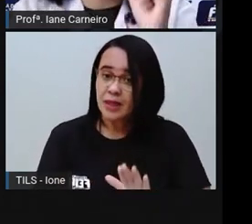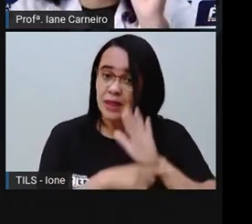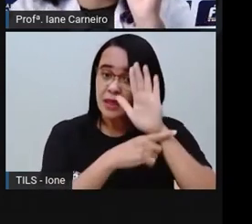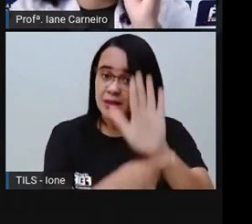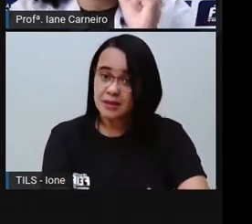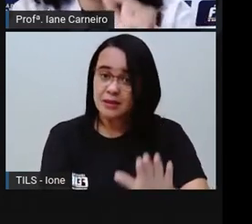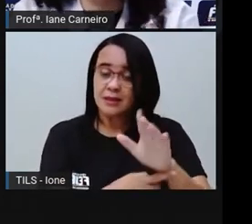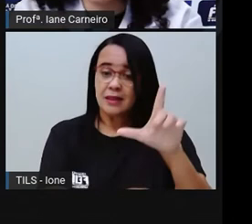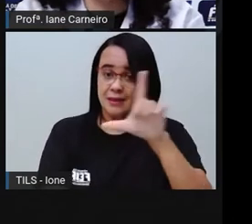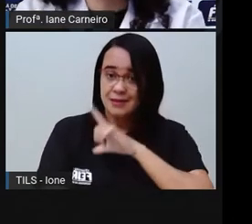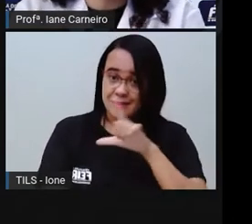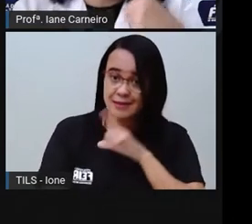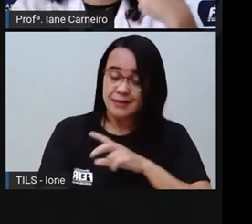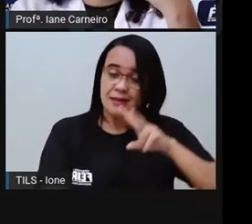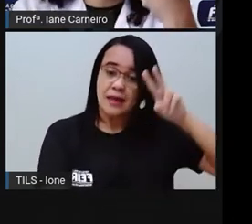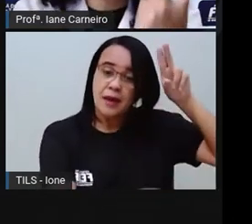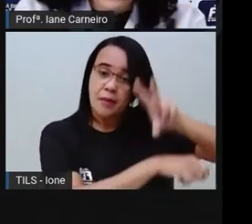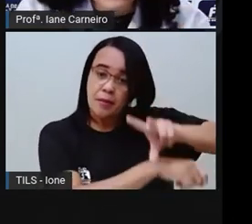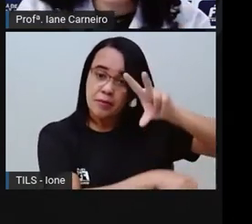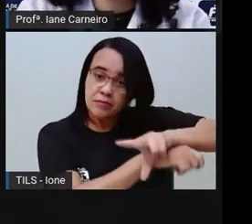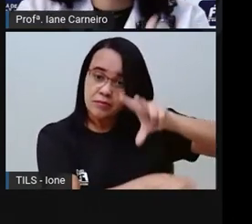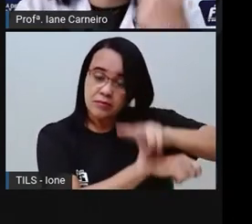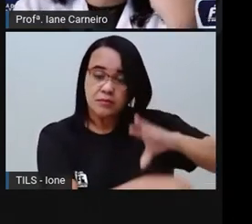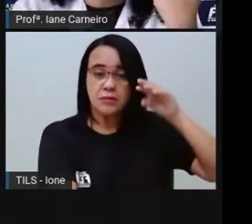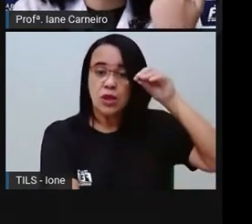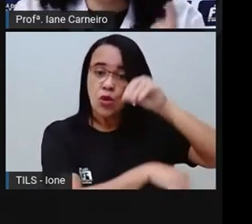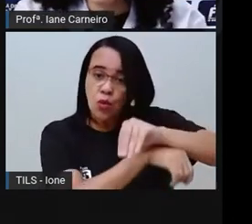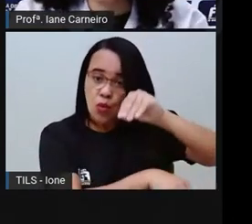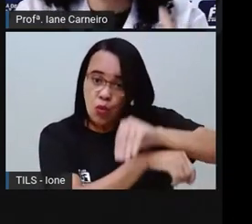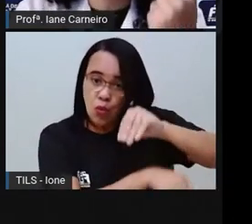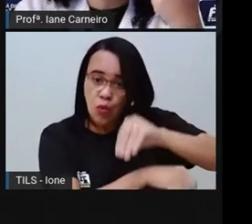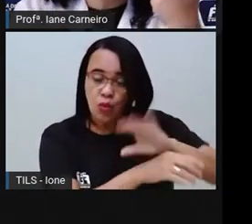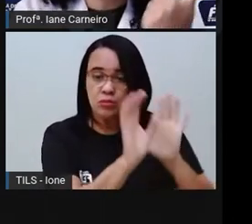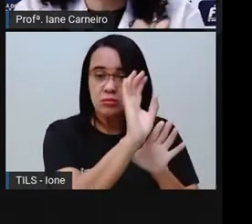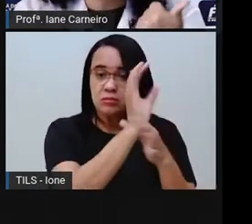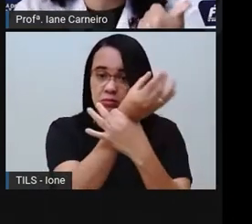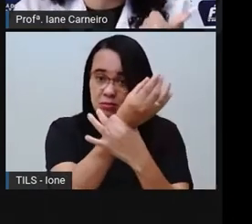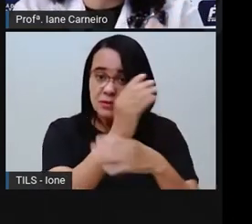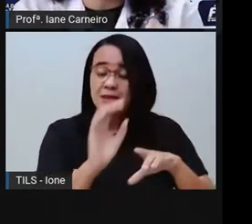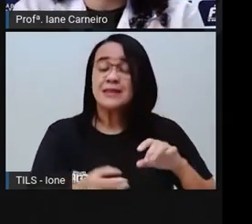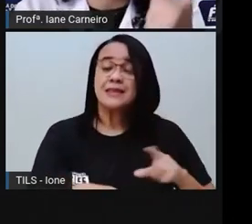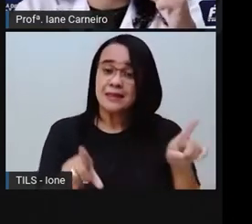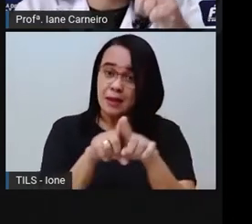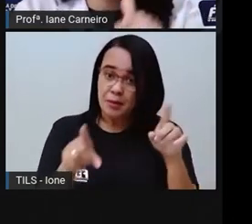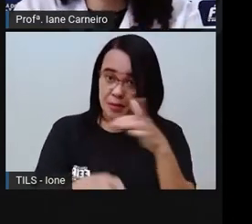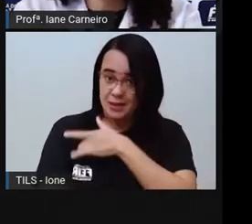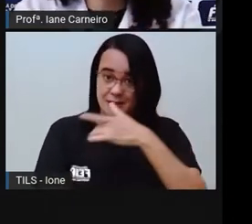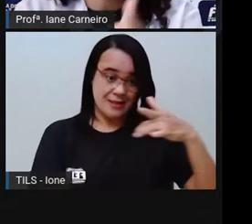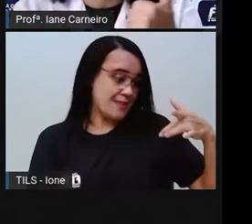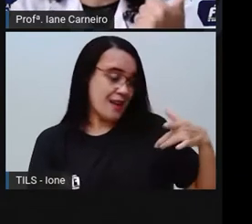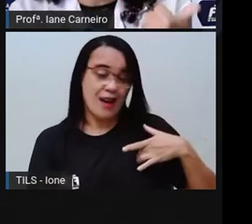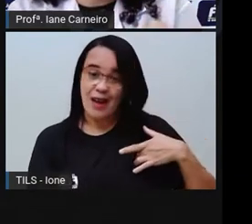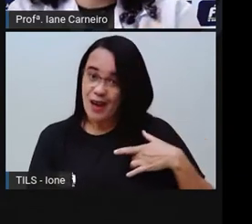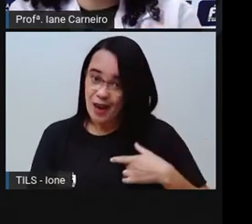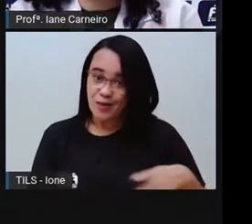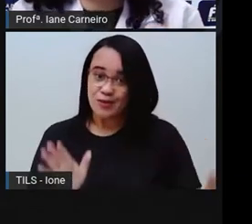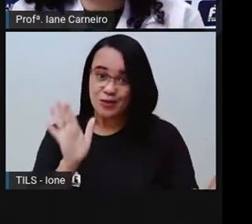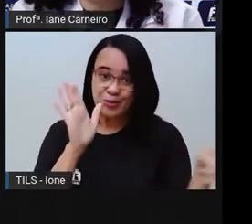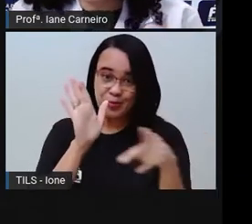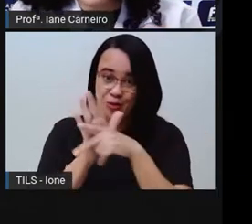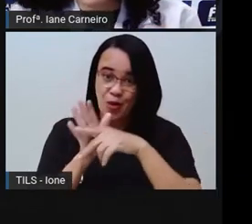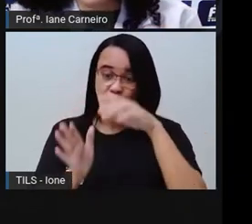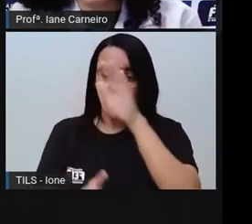né? A proteção, cuidado, segurança, saúde e bem-estar das crianças e dos